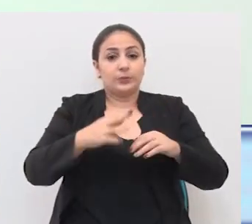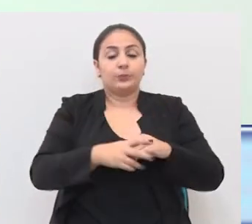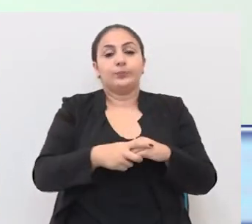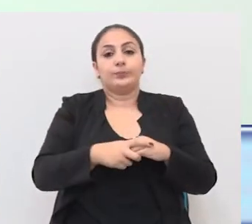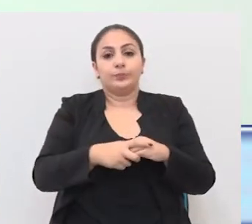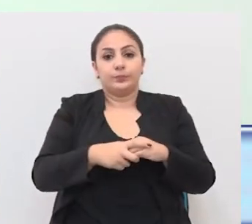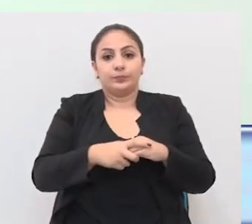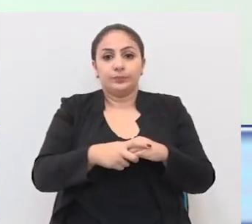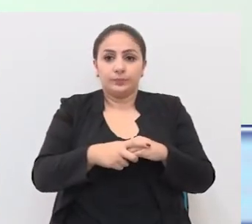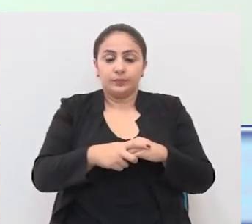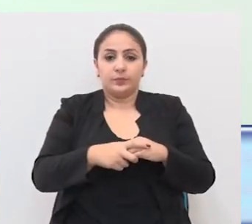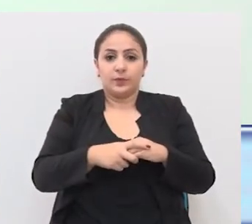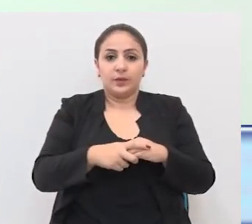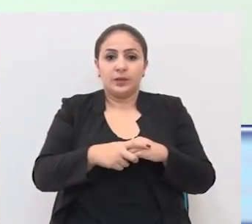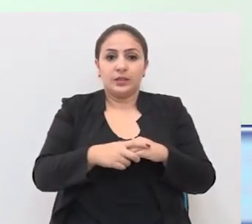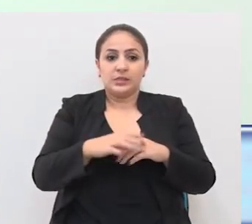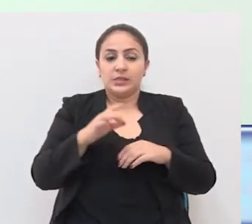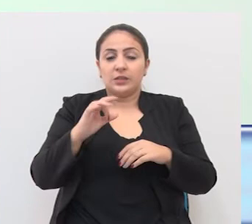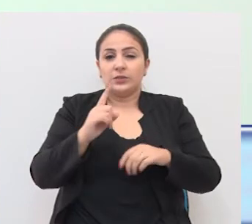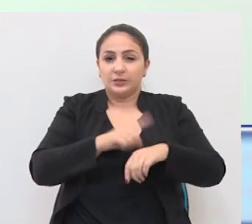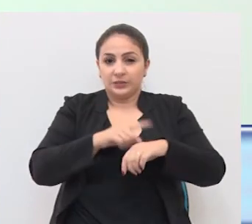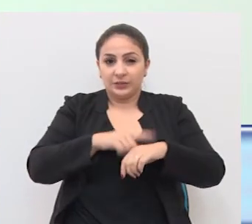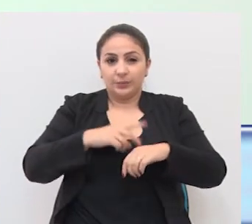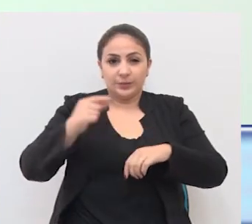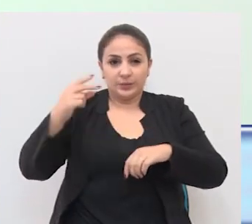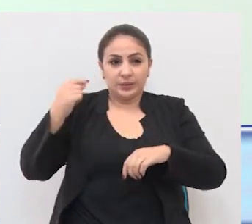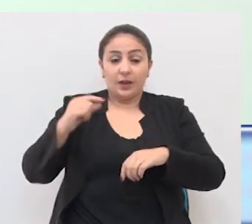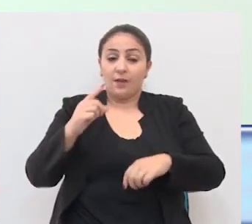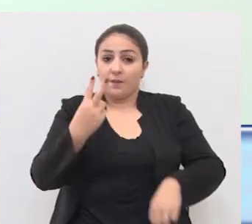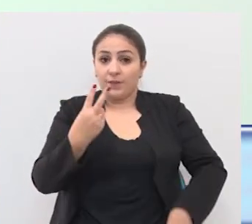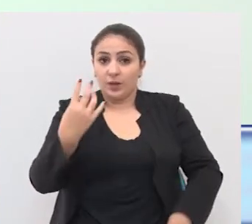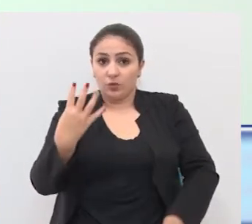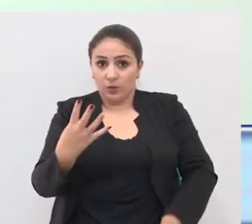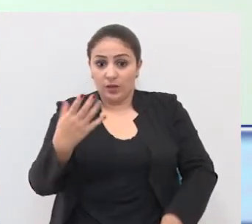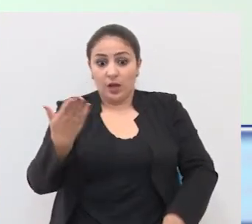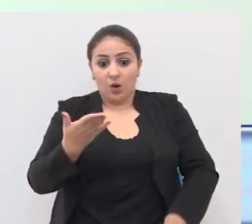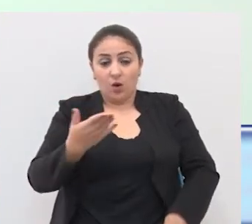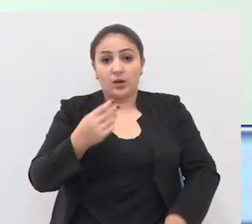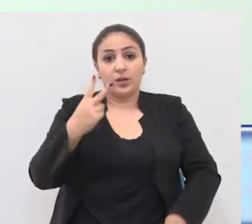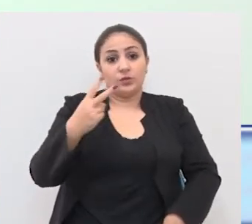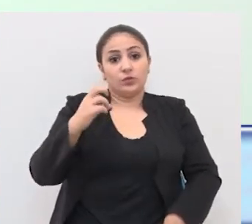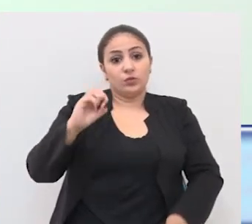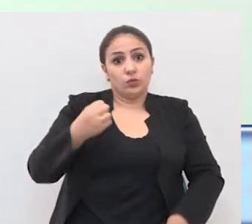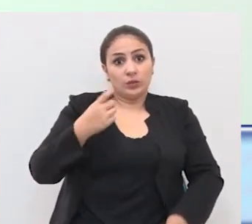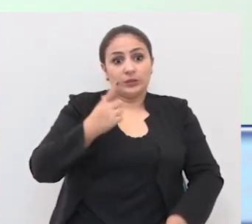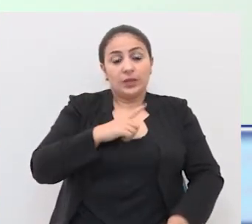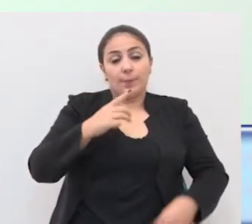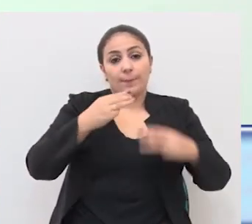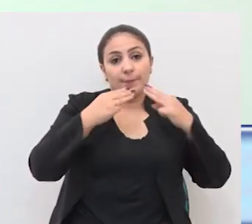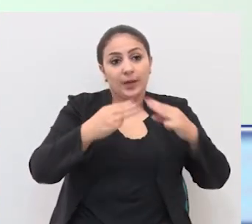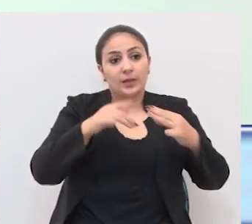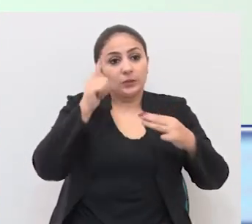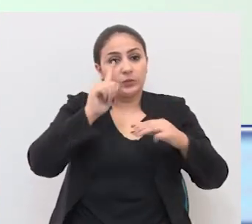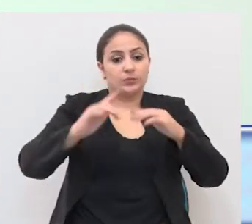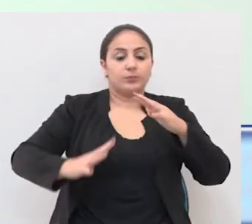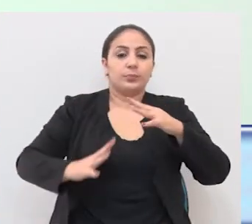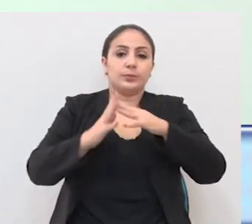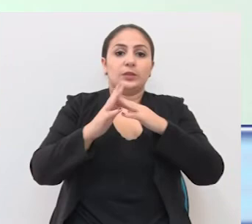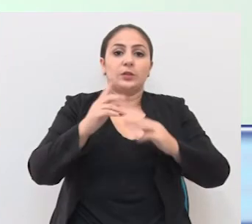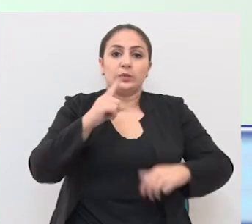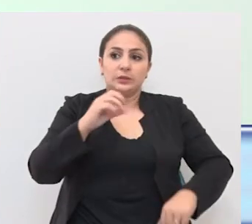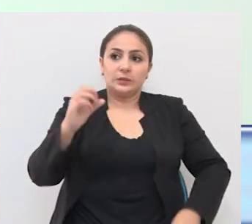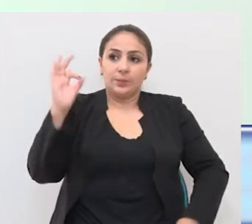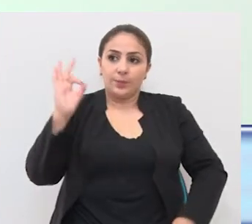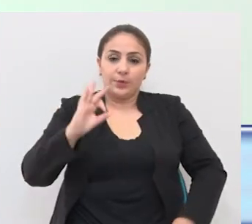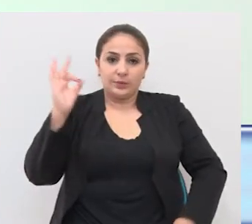esgoto, apenas. Há algum tempo atrás era 24%, agora subiu para 28%. Temos uma meta de alcançar os 100